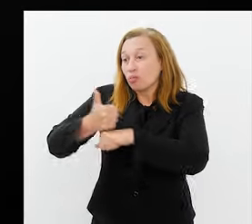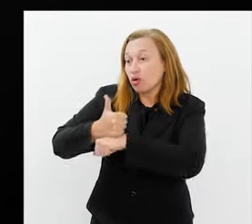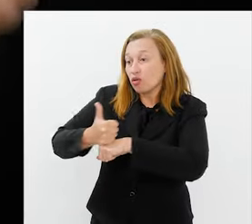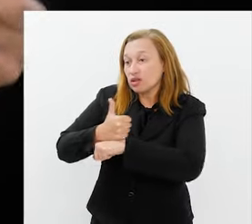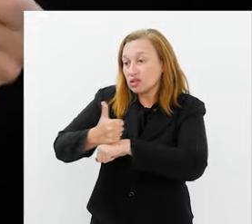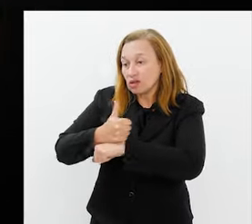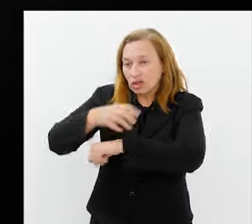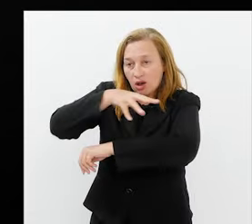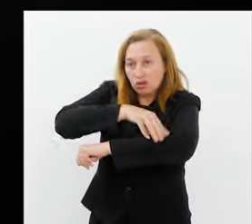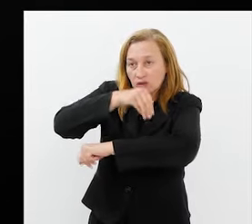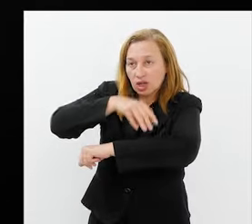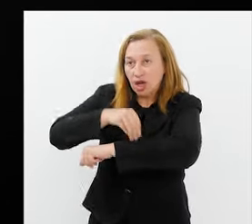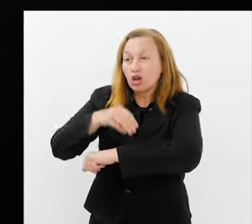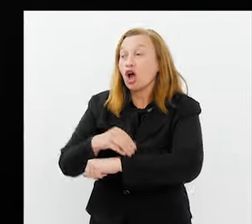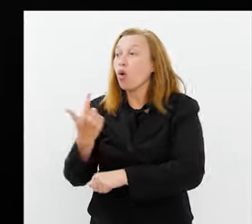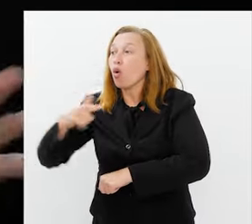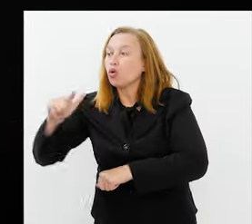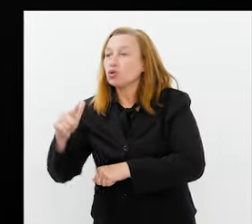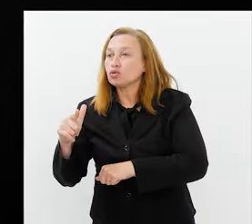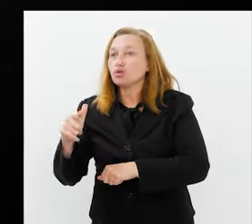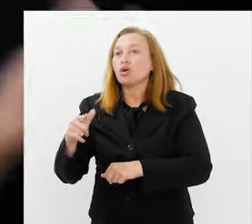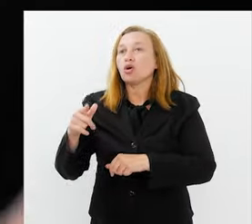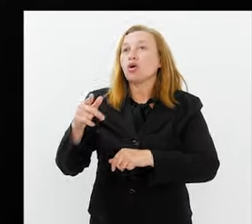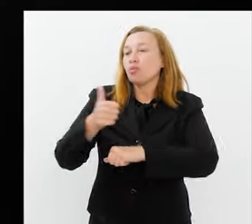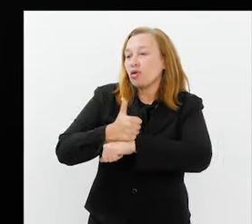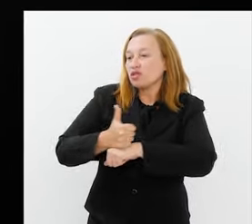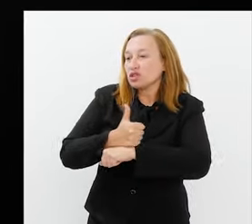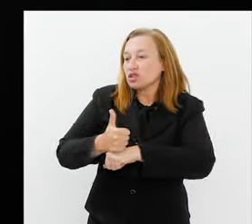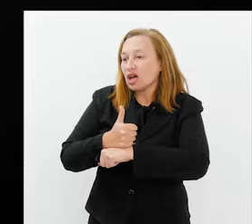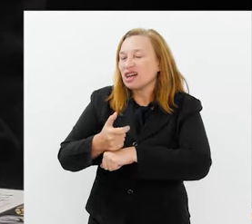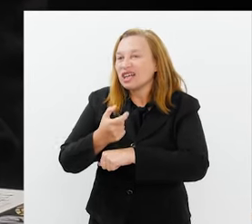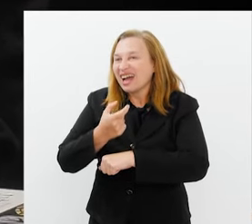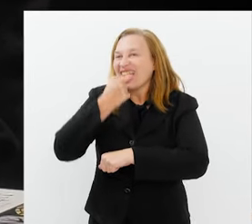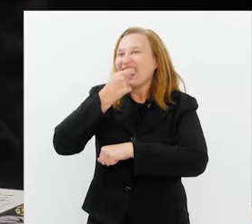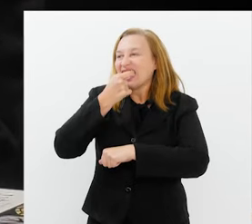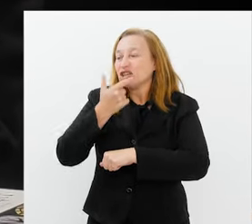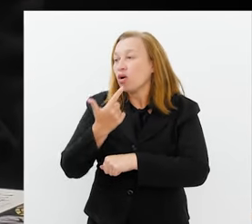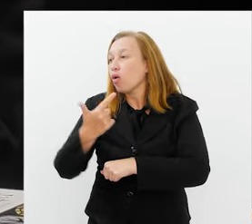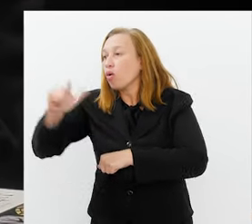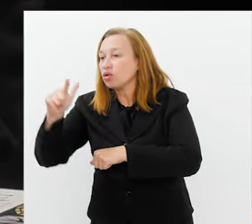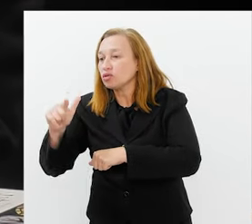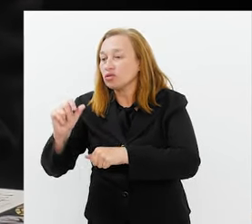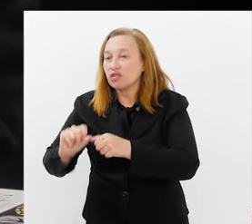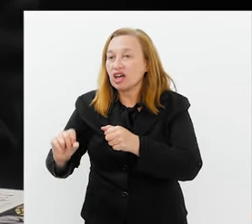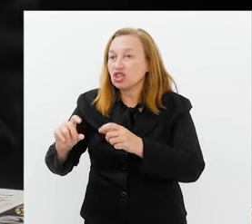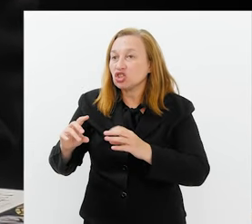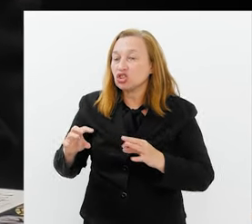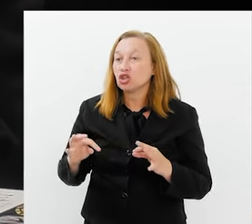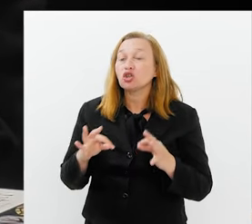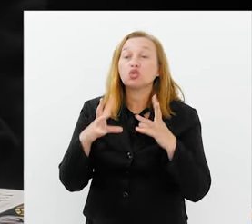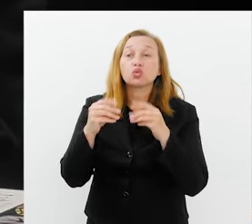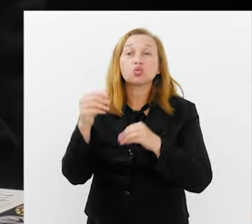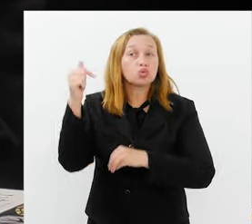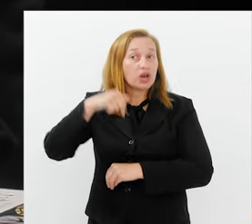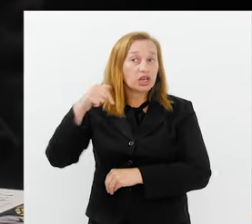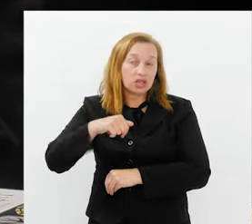profissional que aplica, o profissional que maquia. Aqui a gente tem que fazer tudo. Eu costumo muito falar sobre isso aqui no programa. Não, eu cito